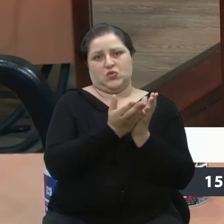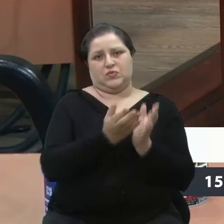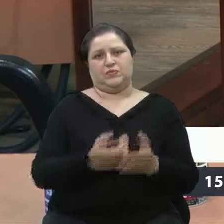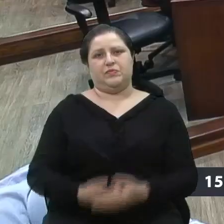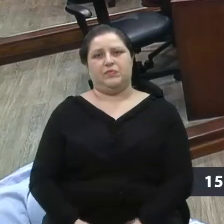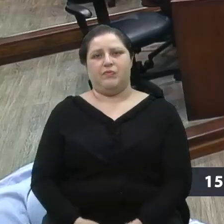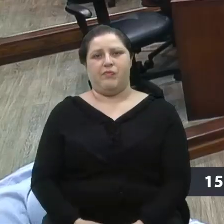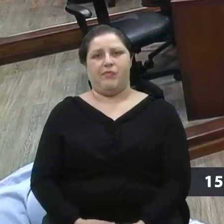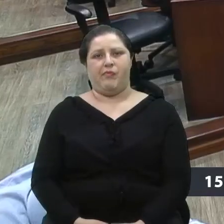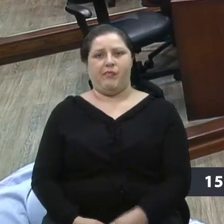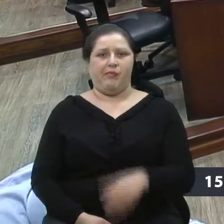Era isso. Obrigado, senhora presidente.